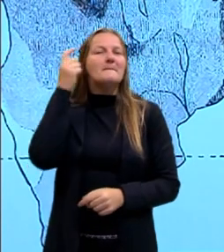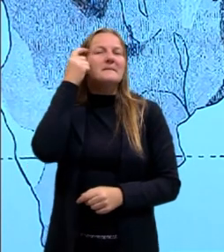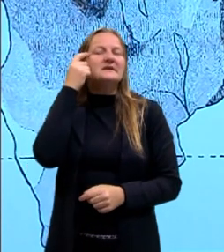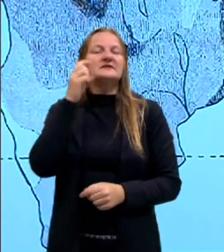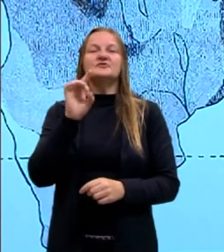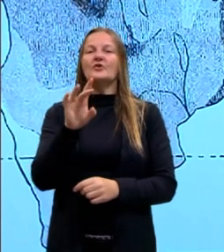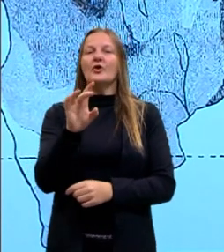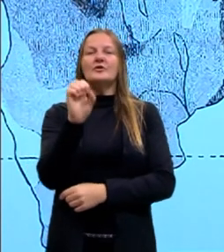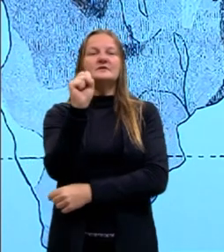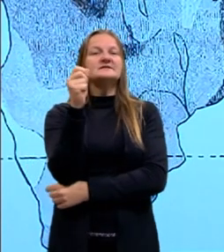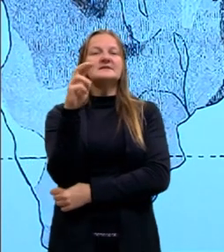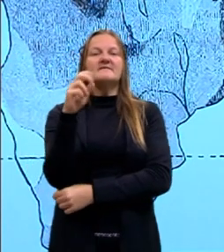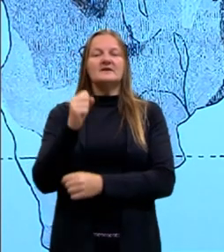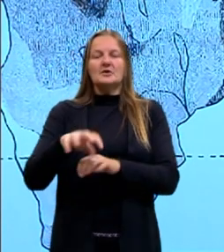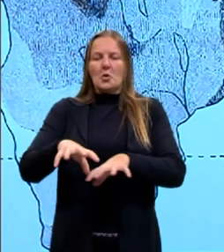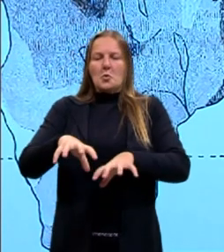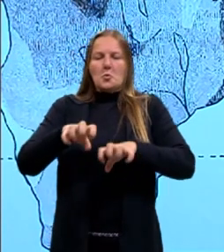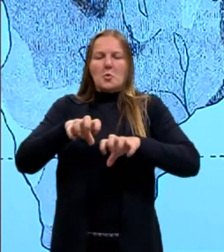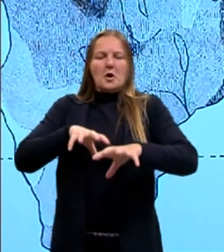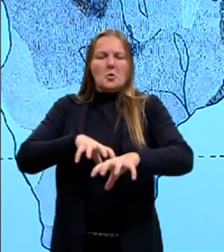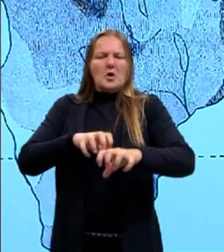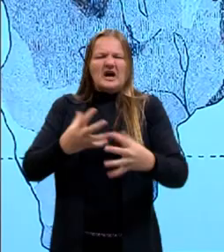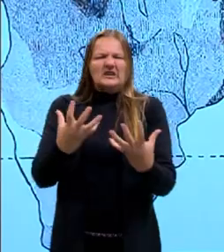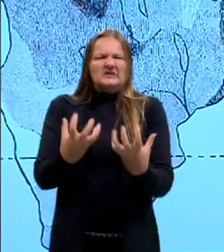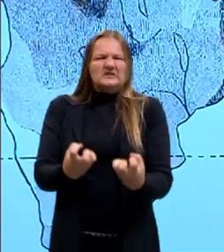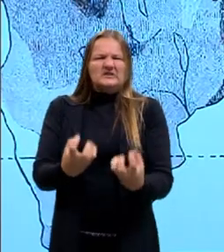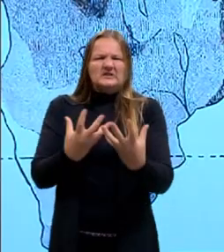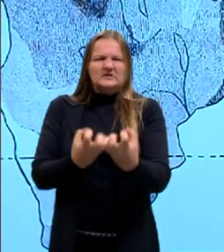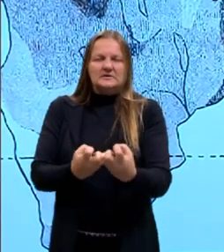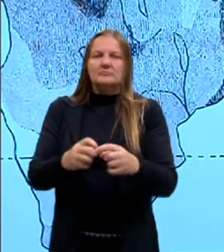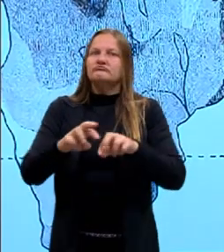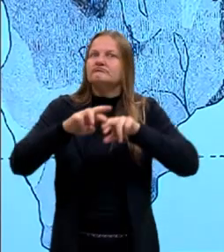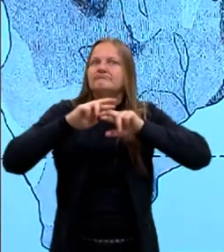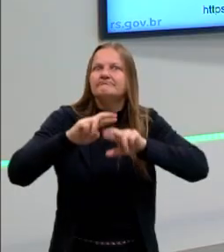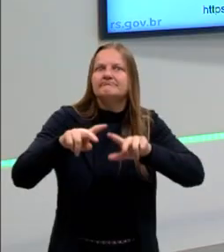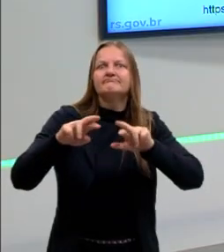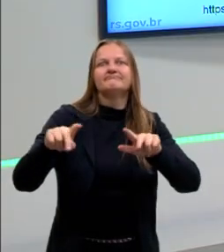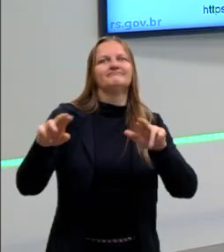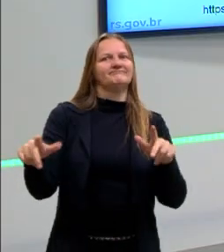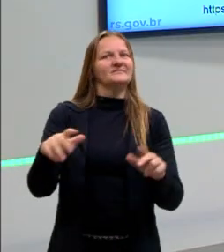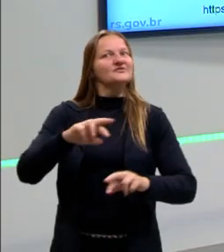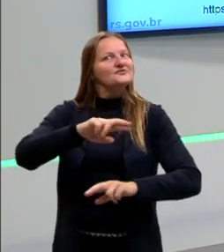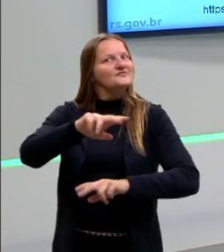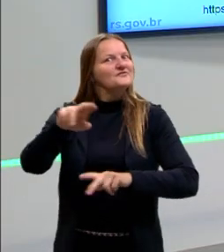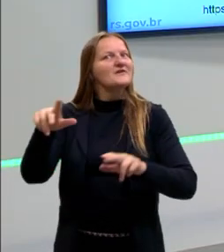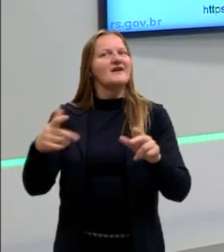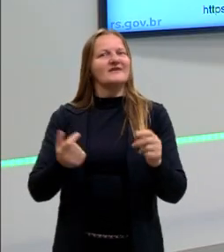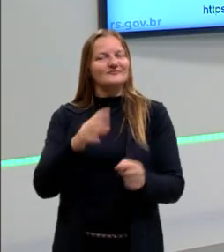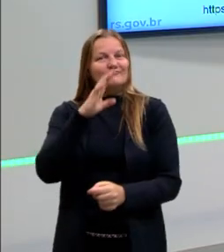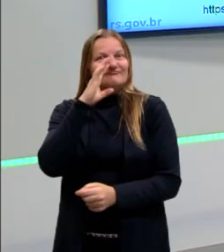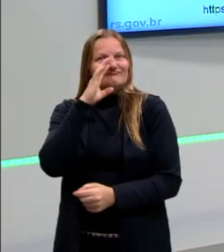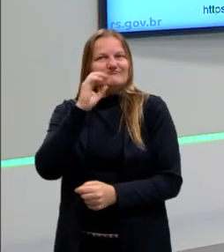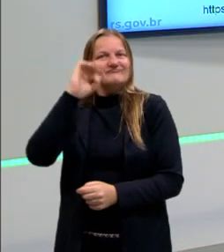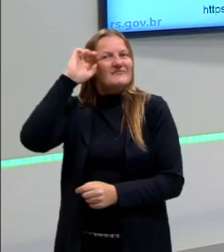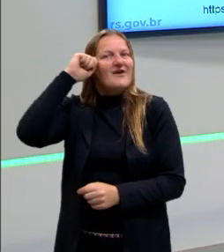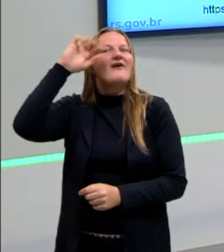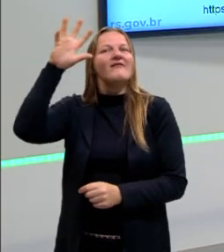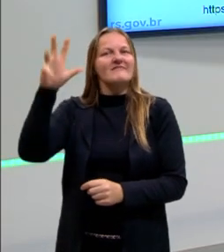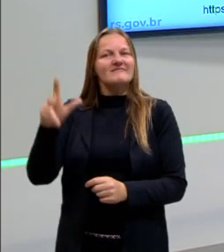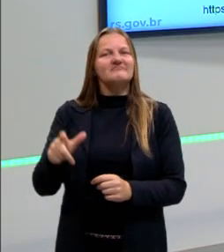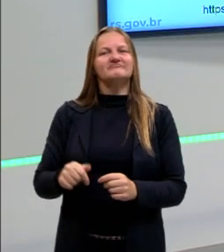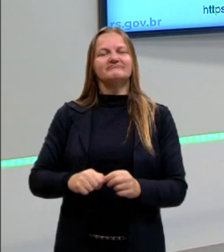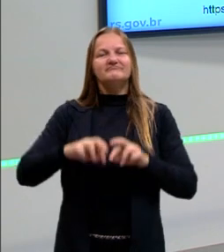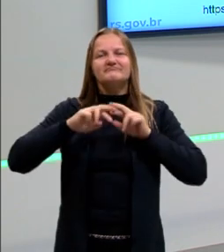uma África que é só o deserto, por exemplo. Não, tem muita variedade de vegetações aí. E a gente pode falar nesse